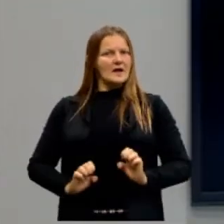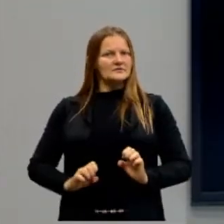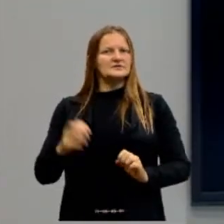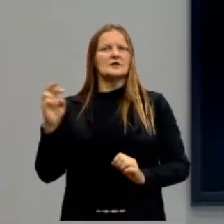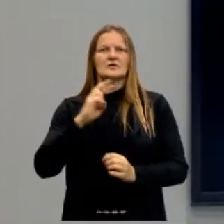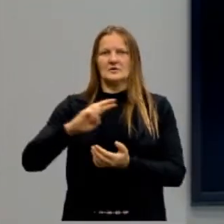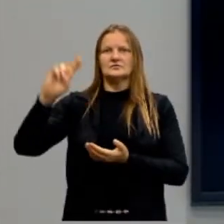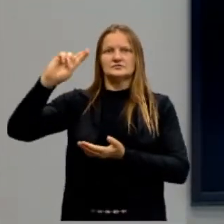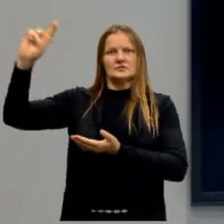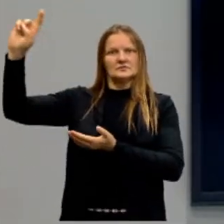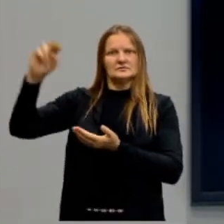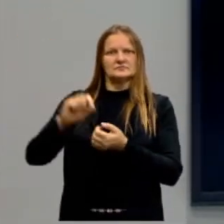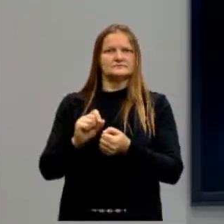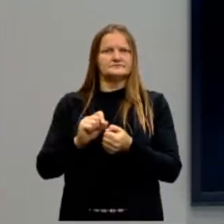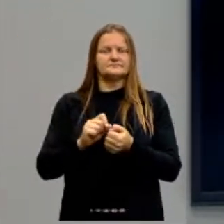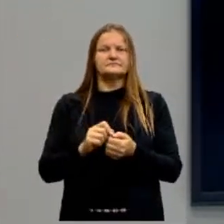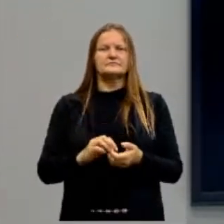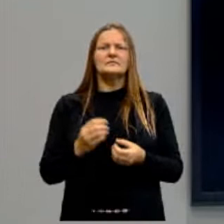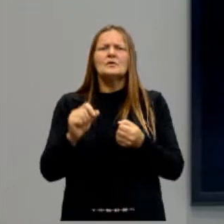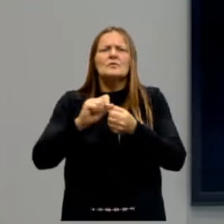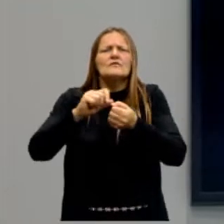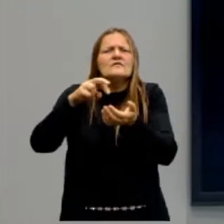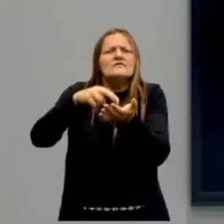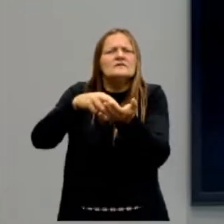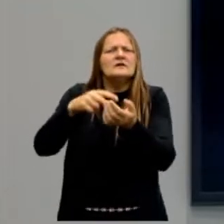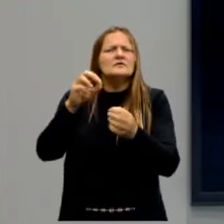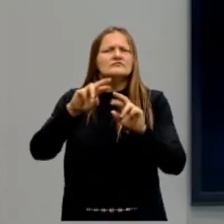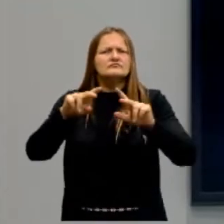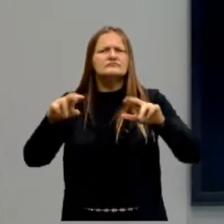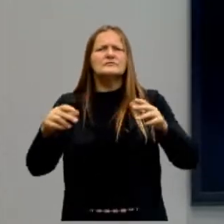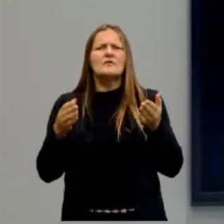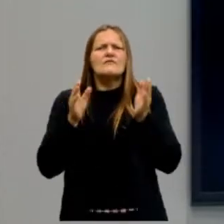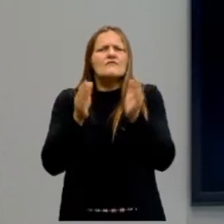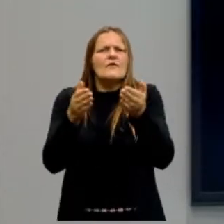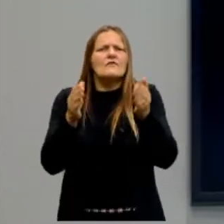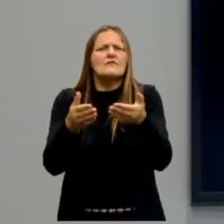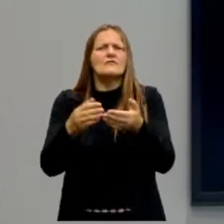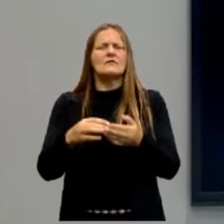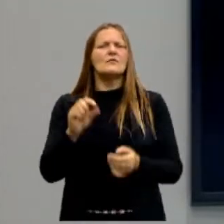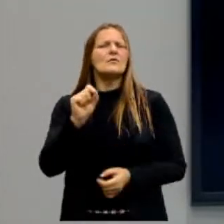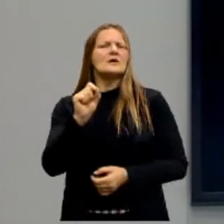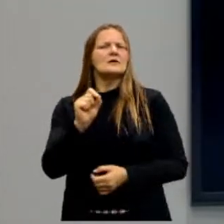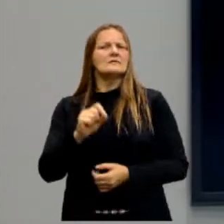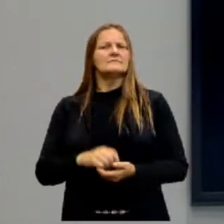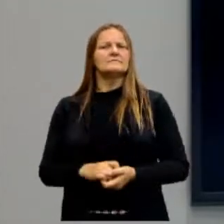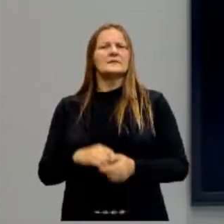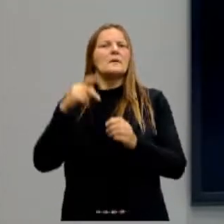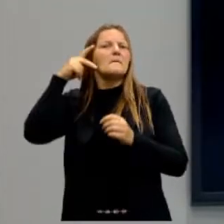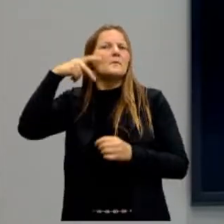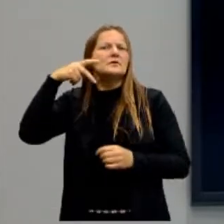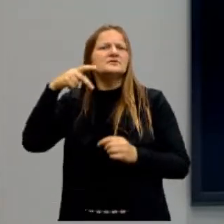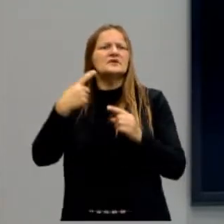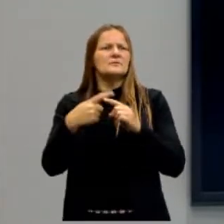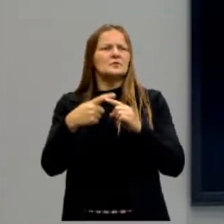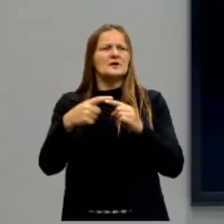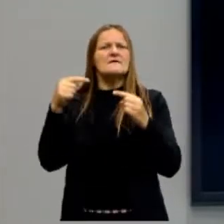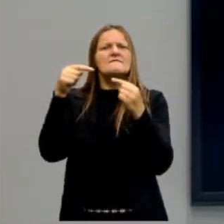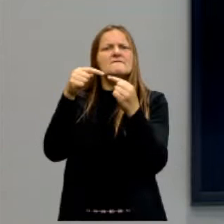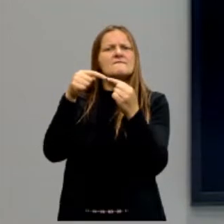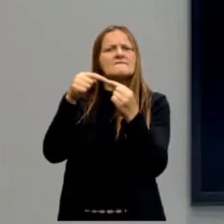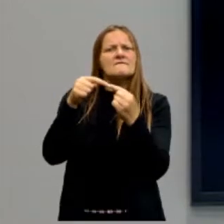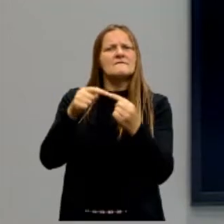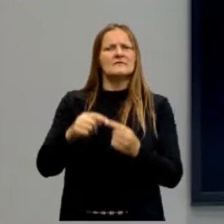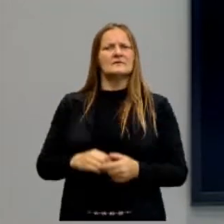religiosas. Tendo em vista a realização de suas finalidades, quais são as finalidades da política na visão de Maquiavel?